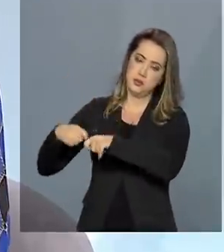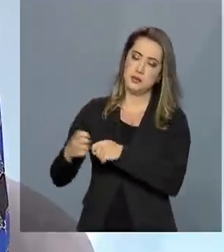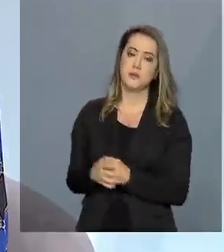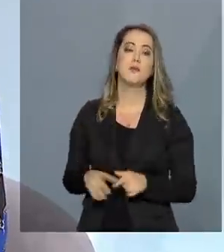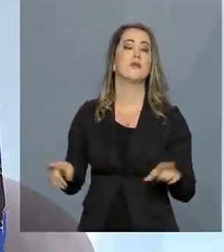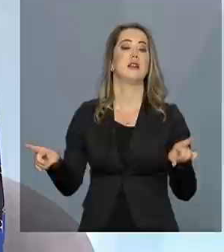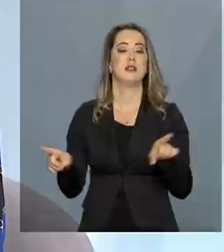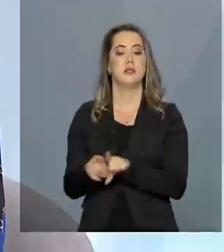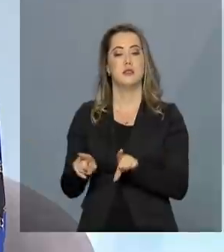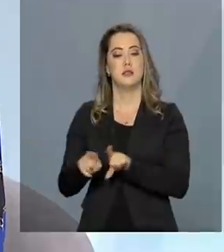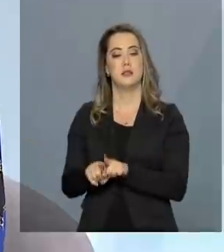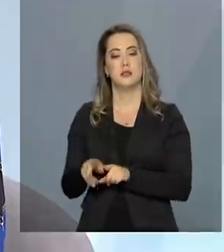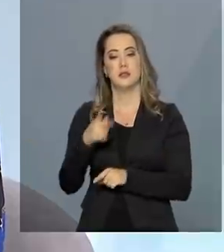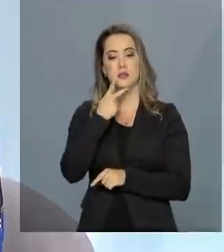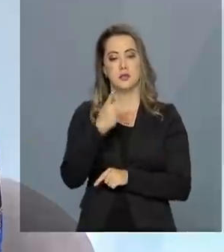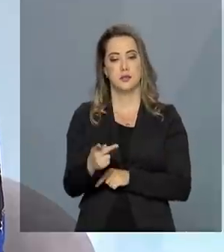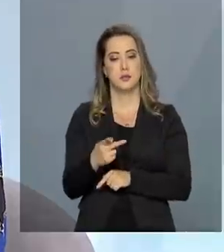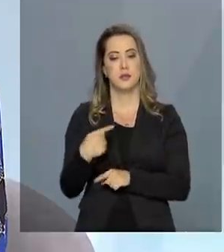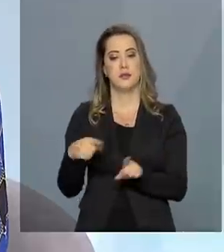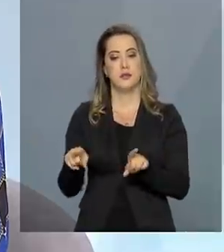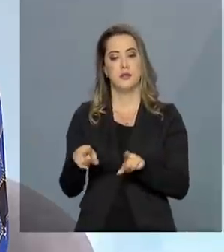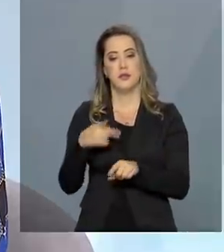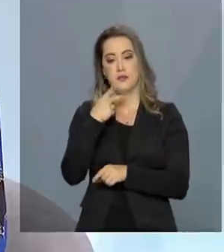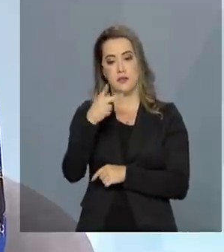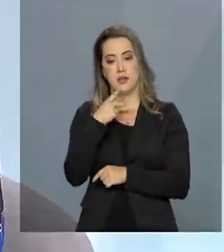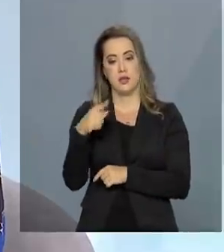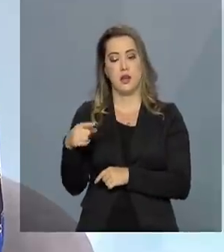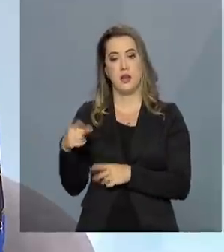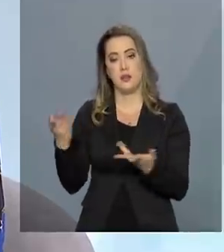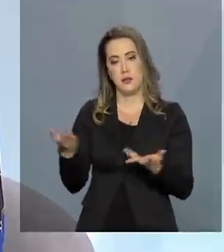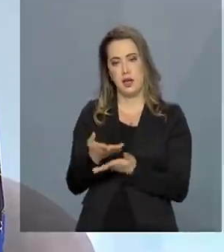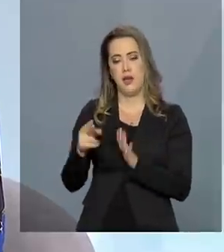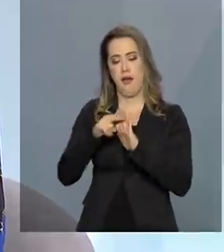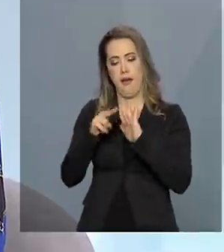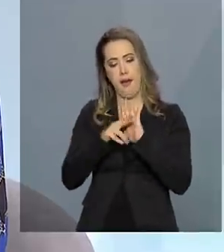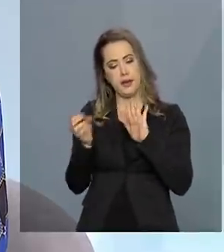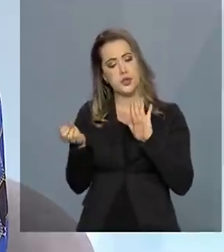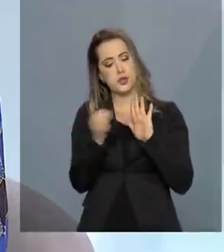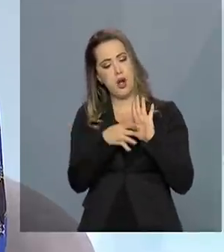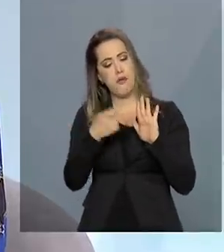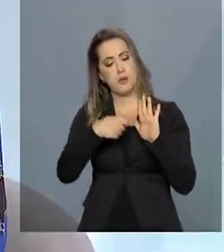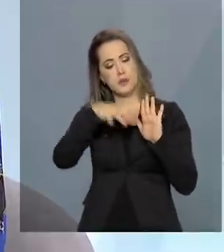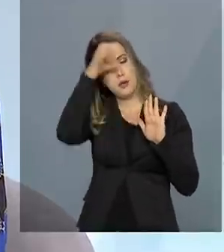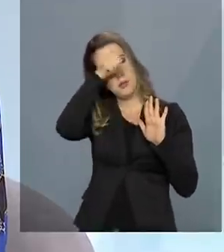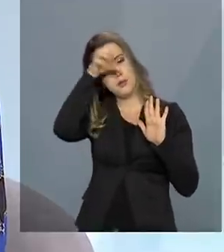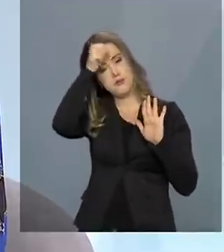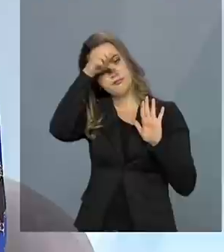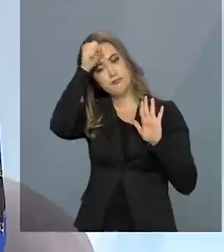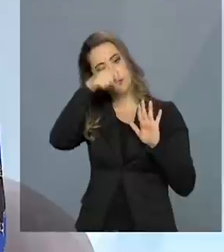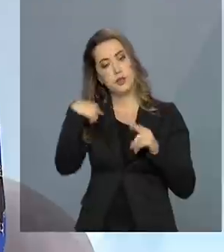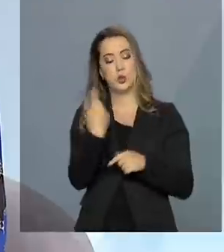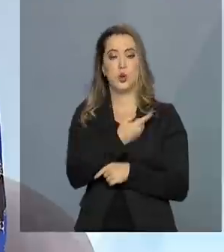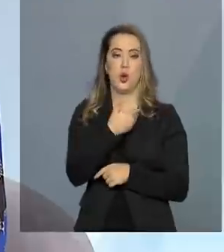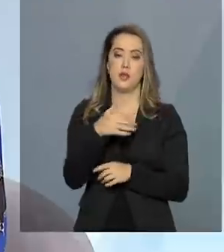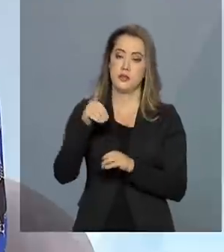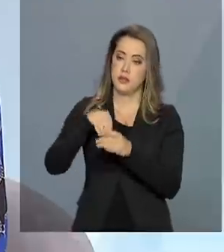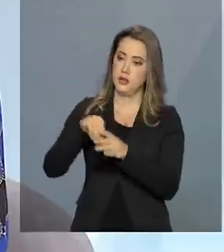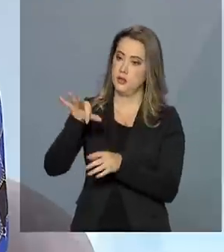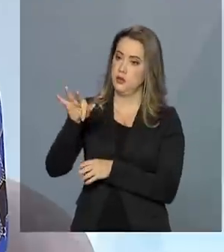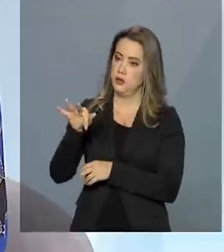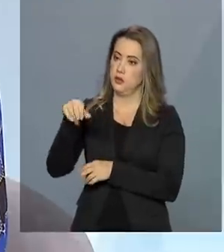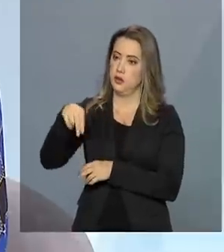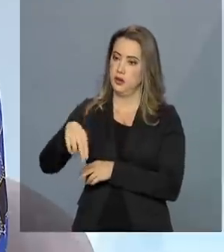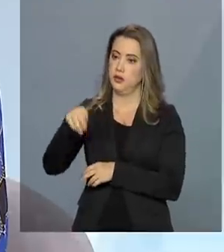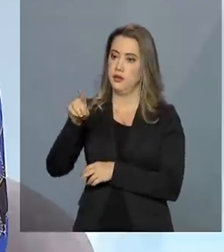também, em relação ao aprendizado das novas regras, nós, no FNDE, no governo federal, estamos